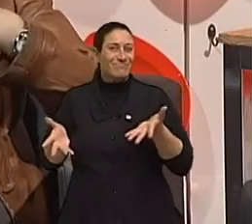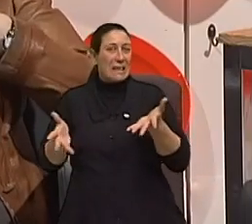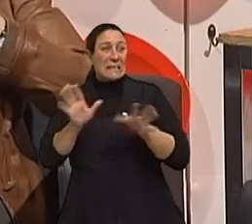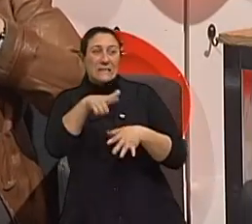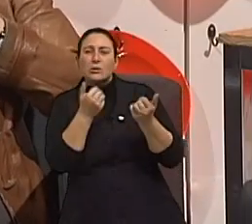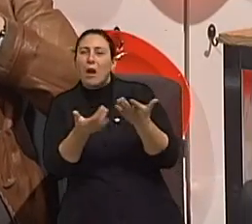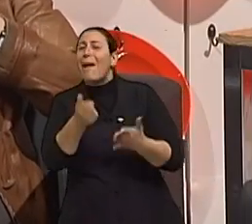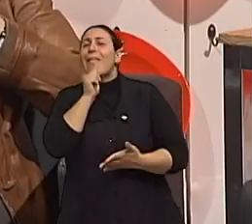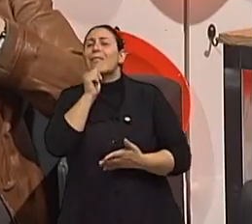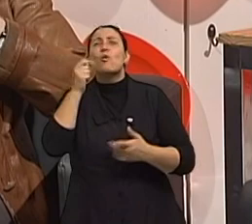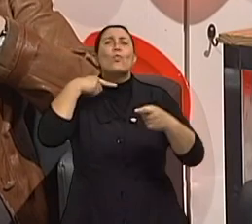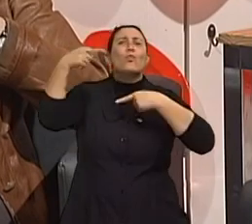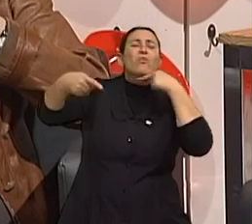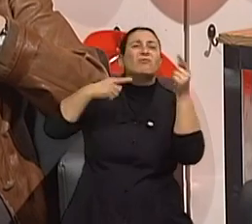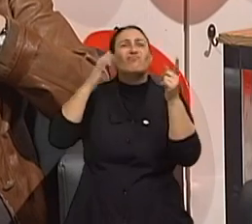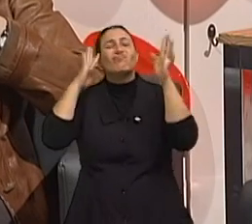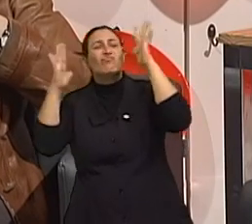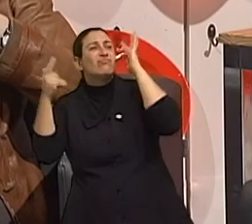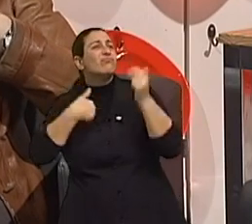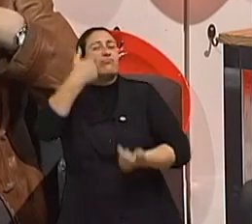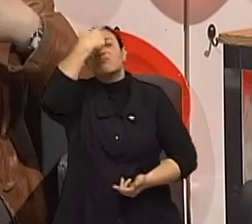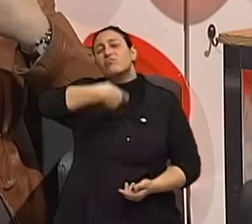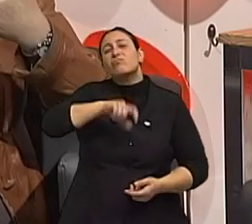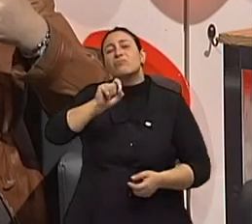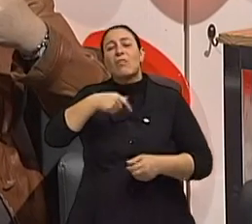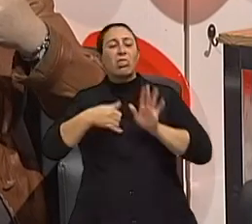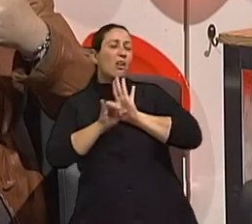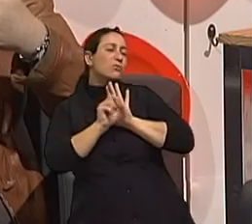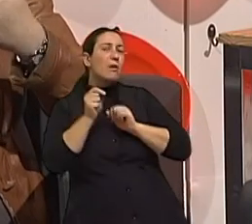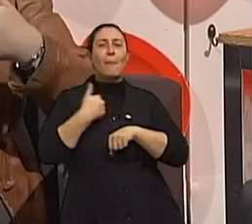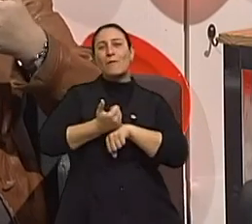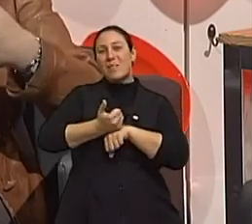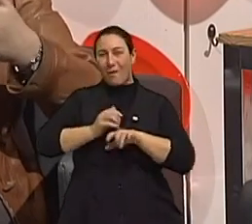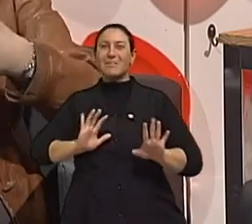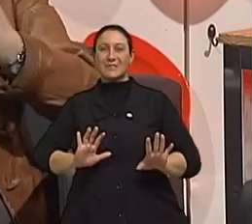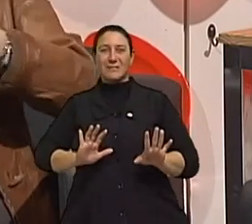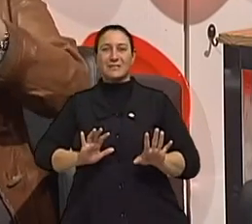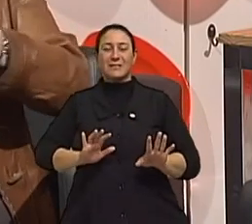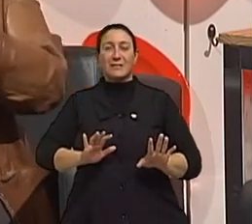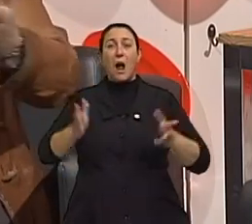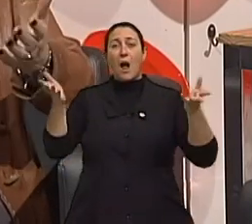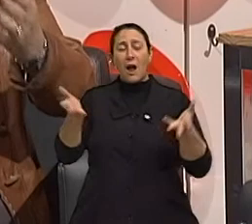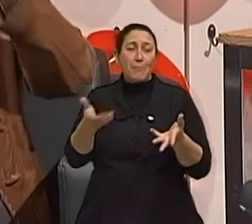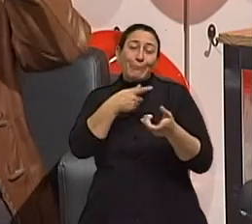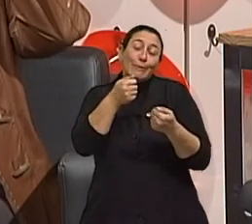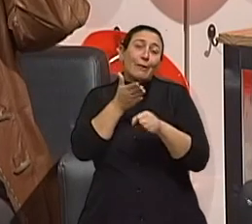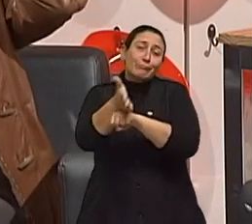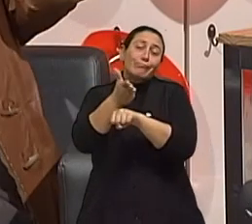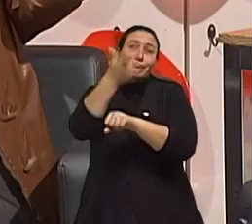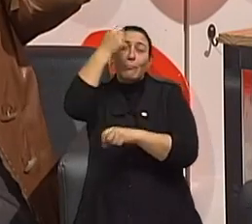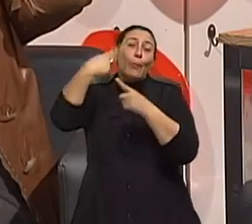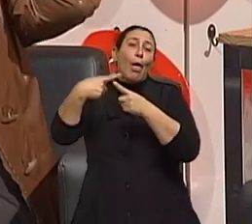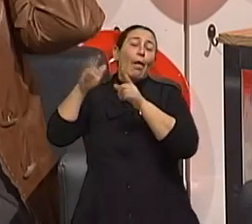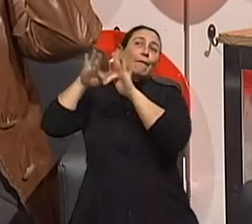interno muito trabalhoso que é saber quem é. Claro. E que ele, mas vai para a universidade porque tem que ir, né?